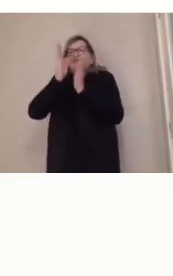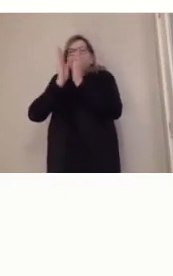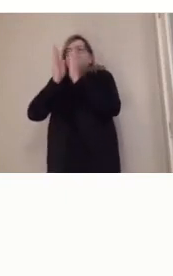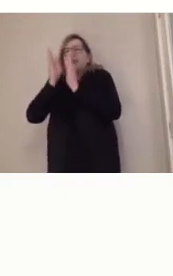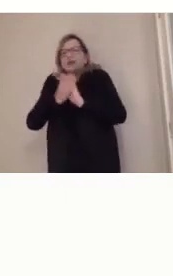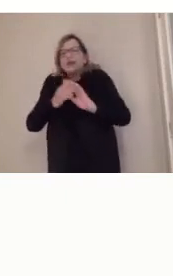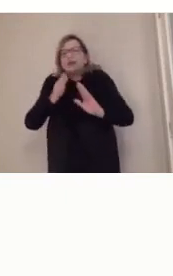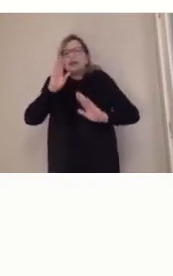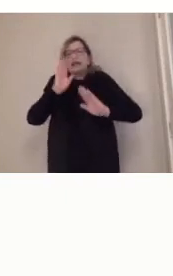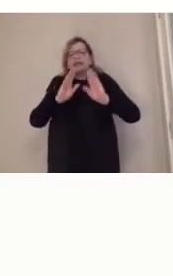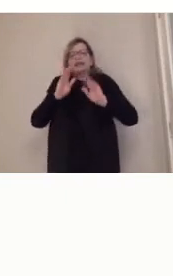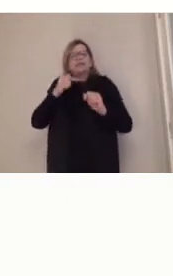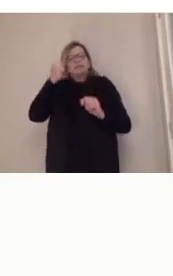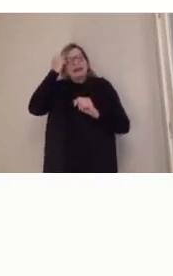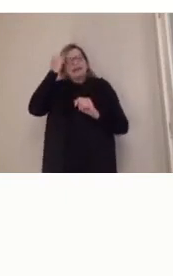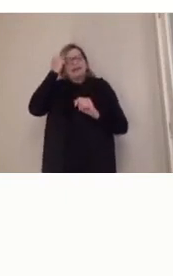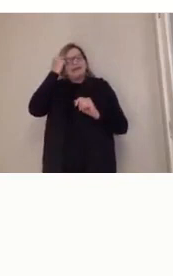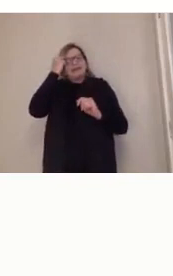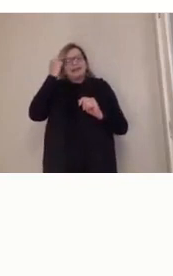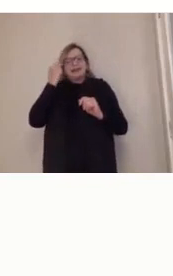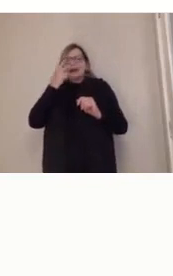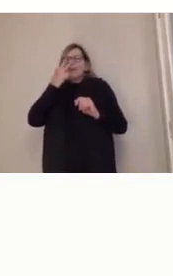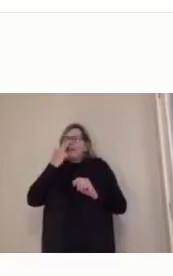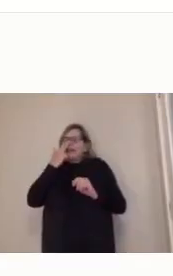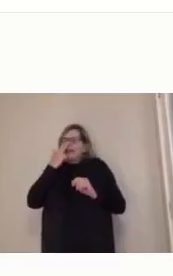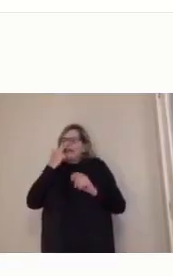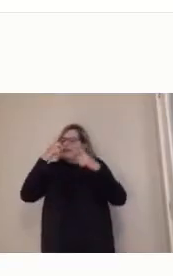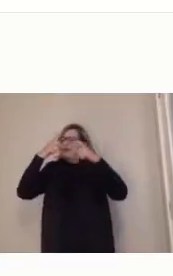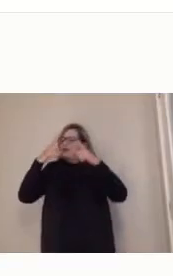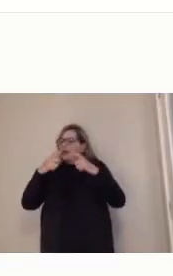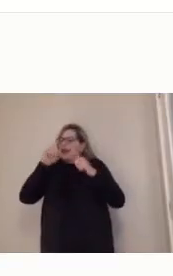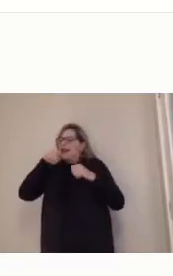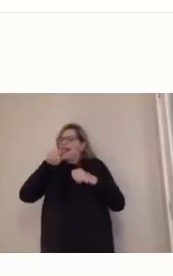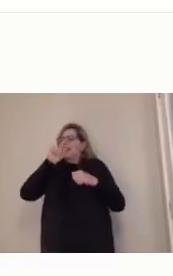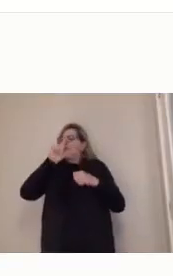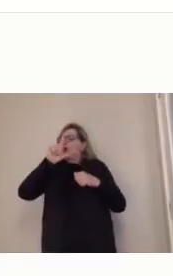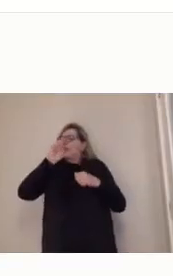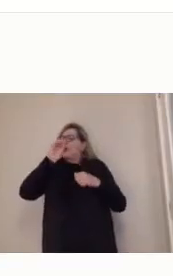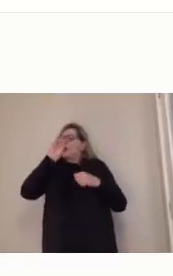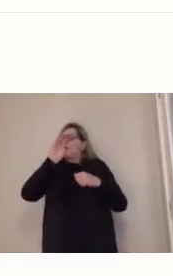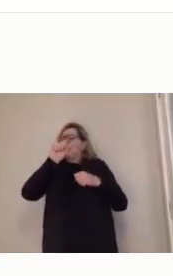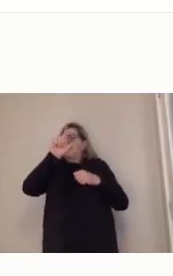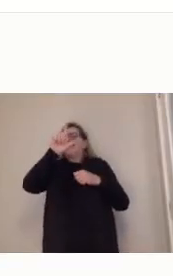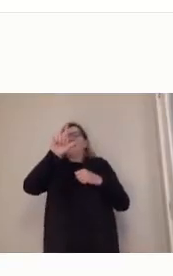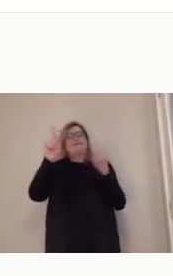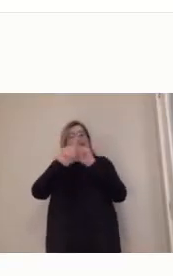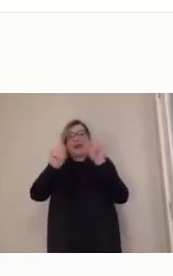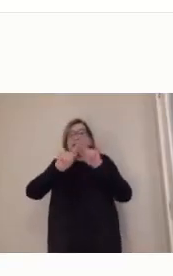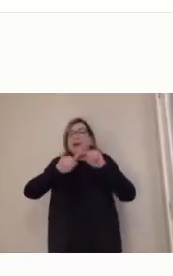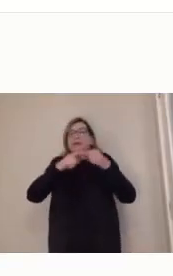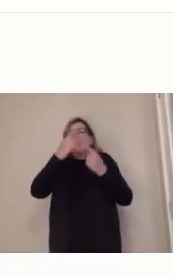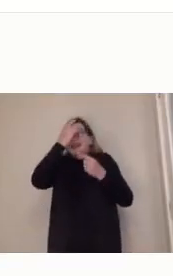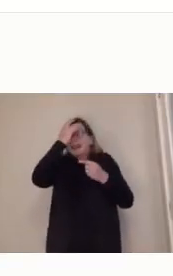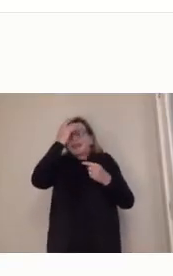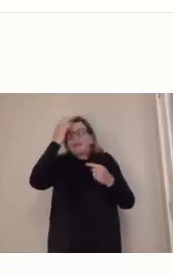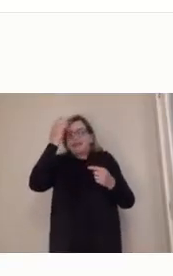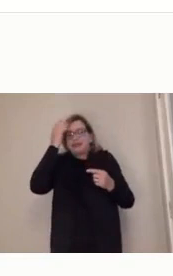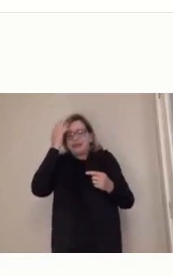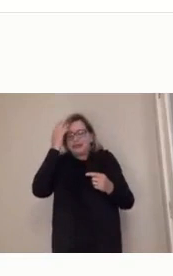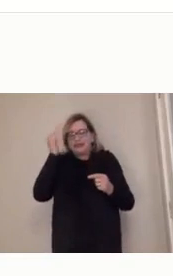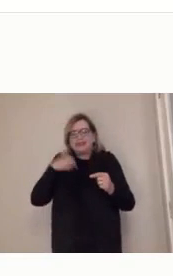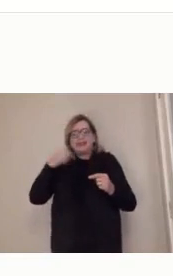espaço está se tornando global, não, as pessoas vão se tornando cada vez mais globais frente aos pressupostos que elas vêm